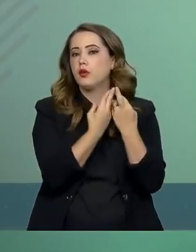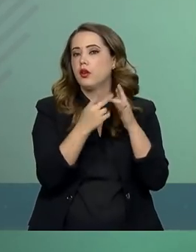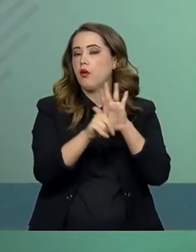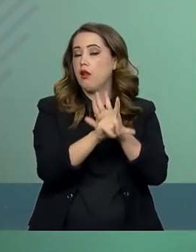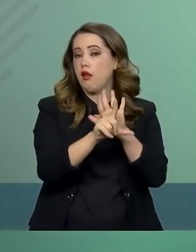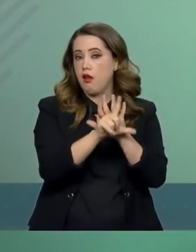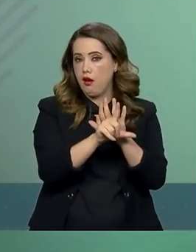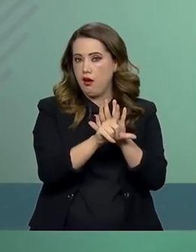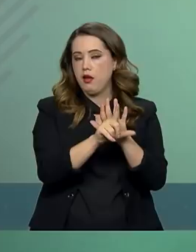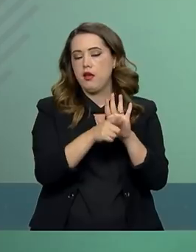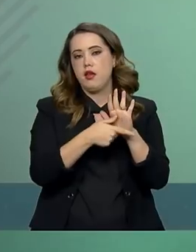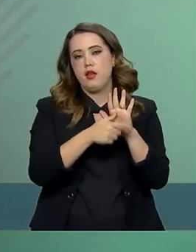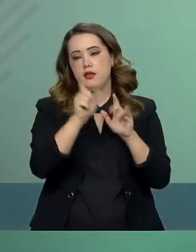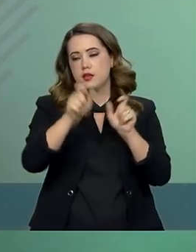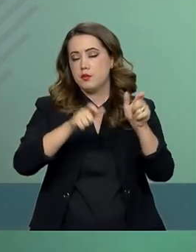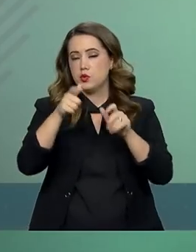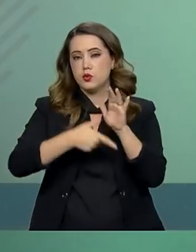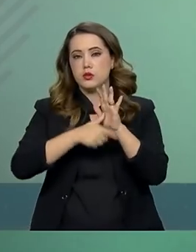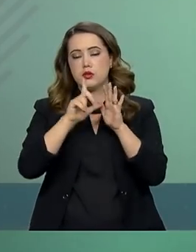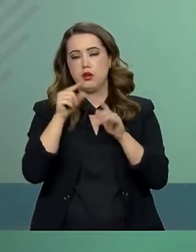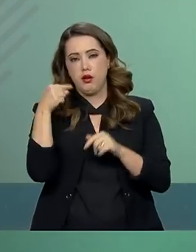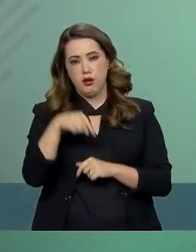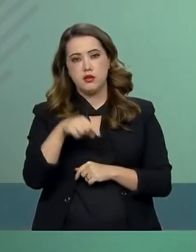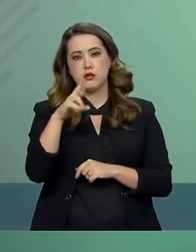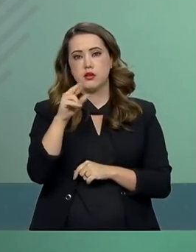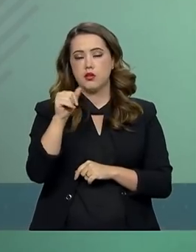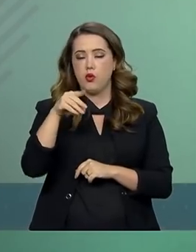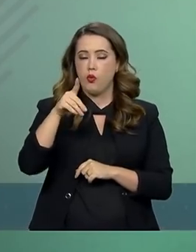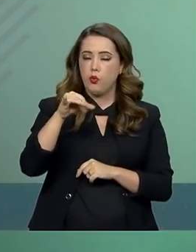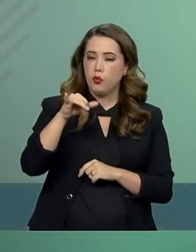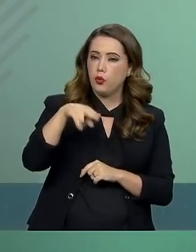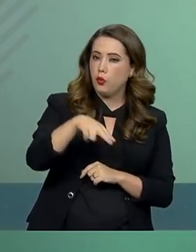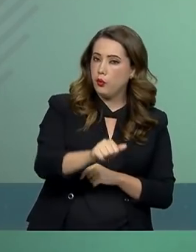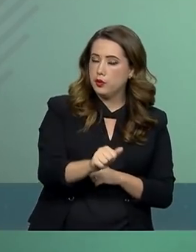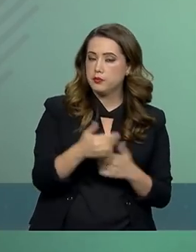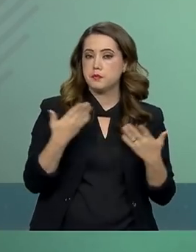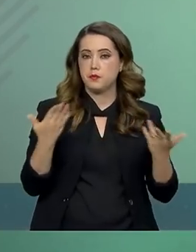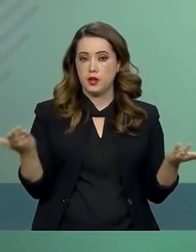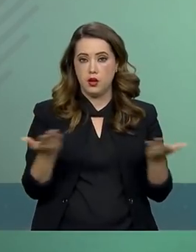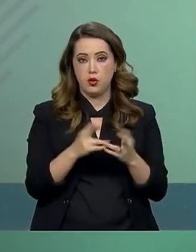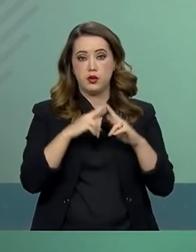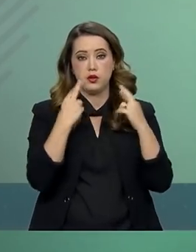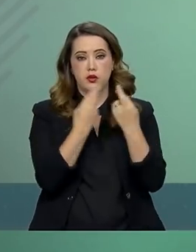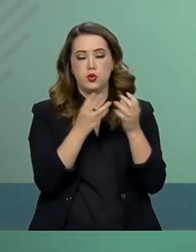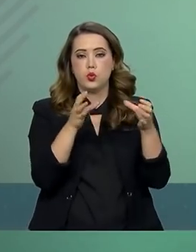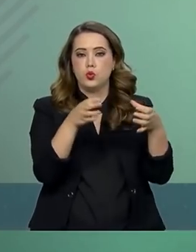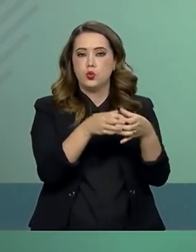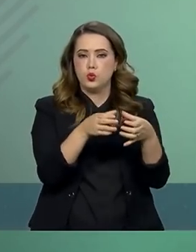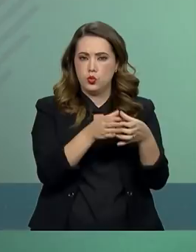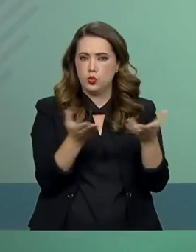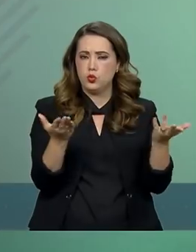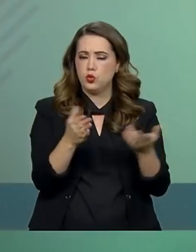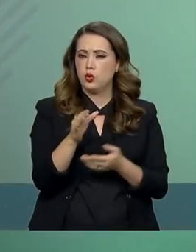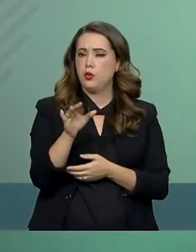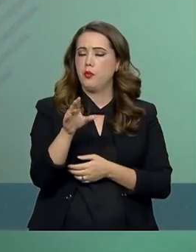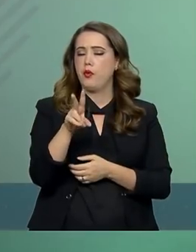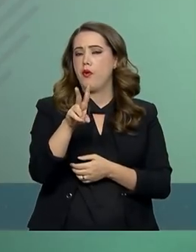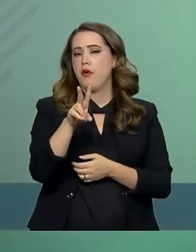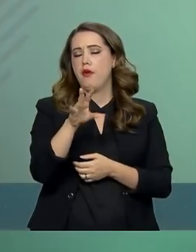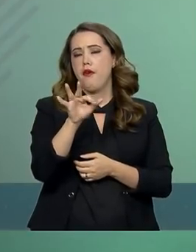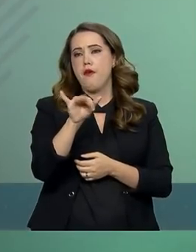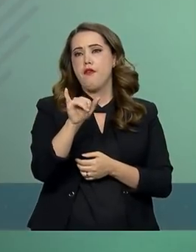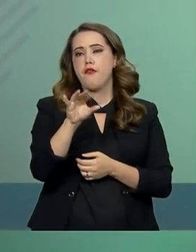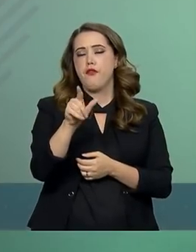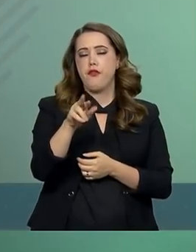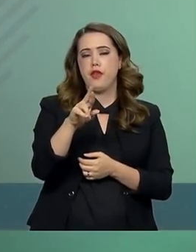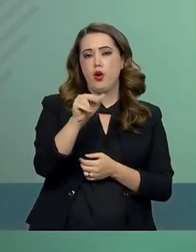-território de Rondônia. Nesse momento, encontra-se em audiência com o general de brigada Fioravanti e, às